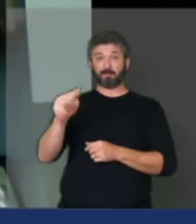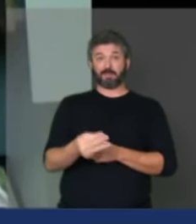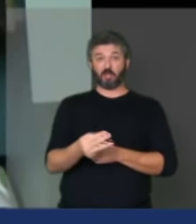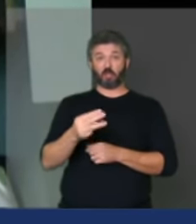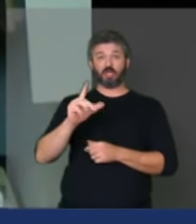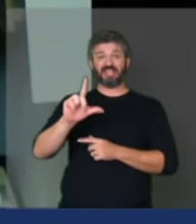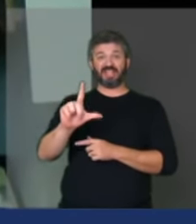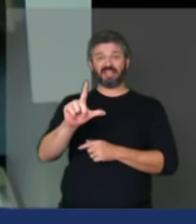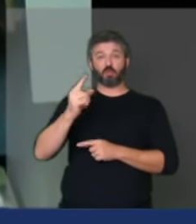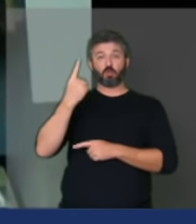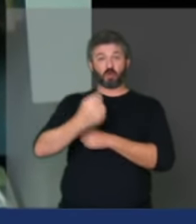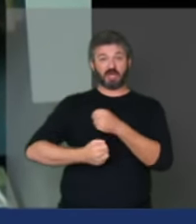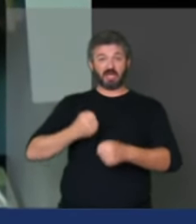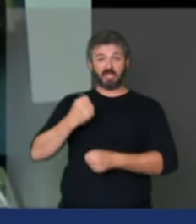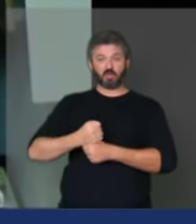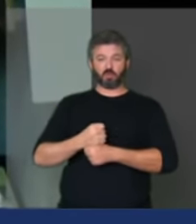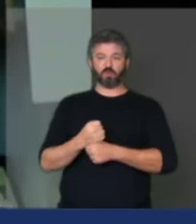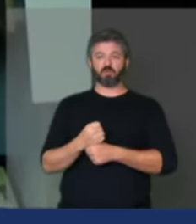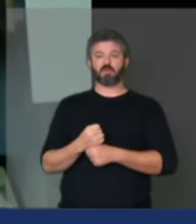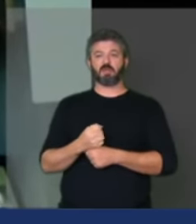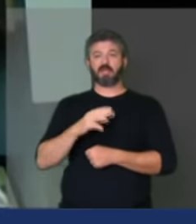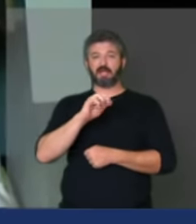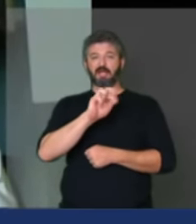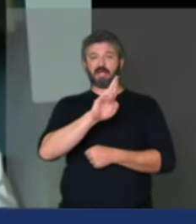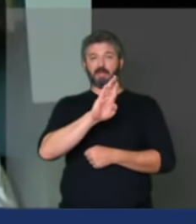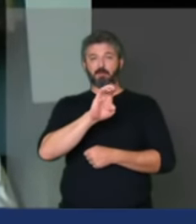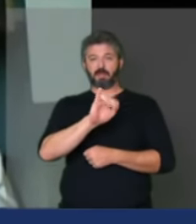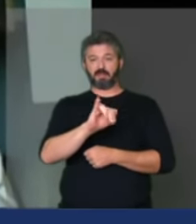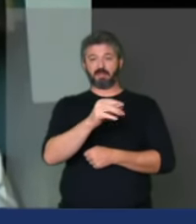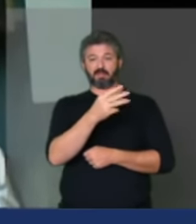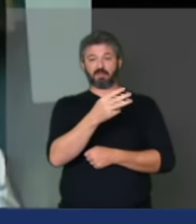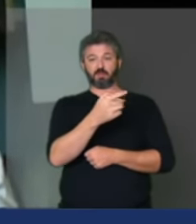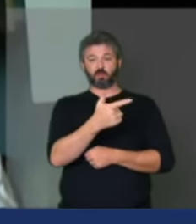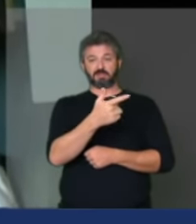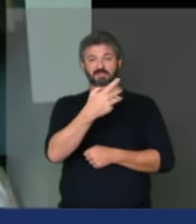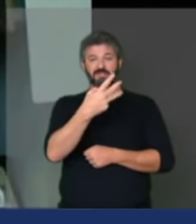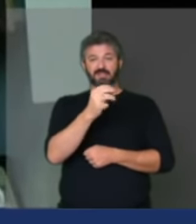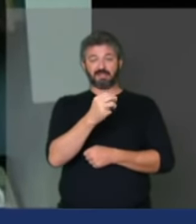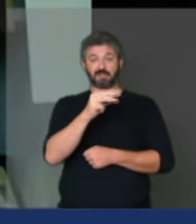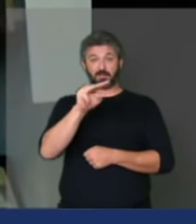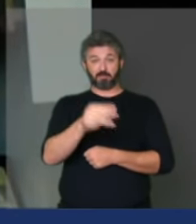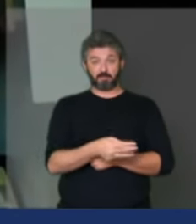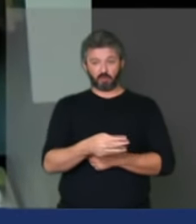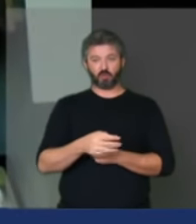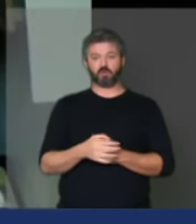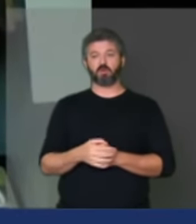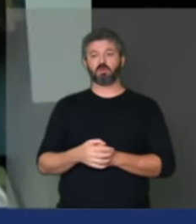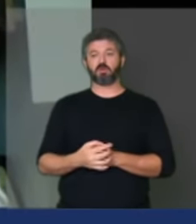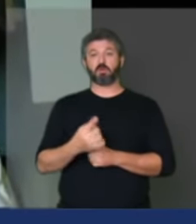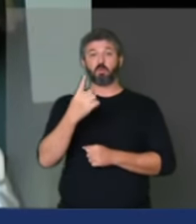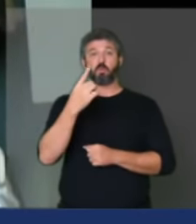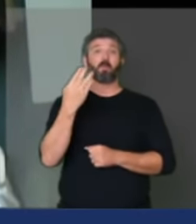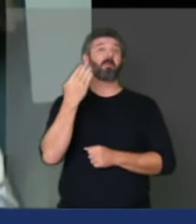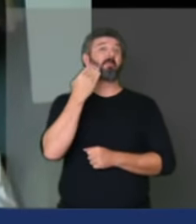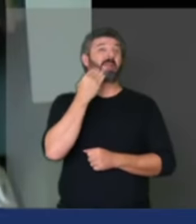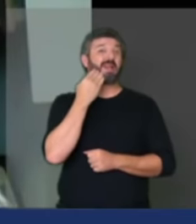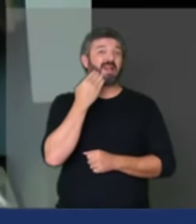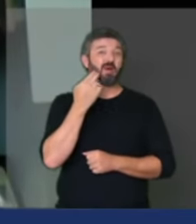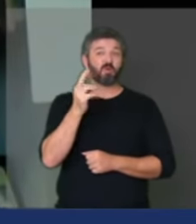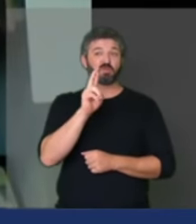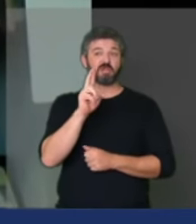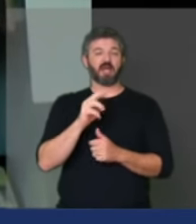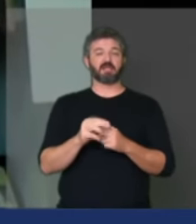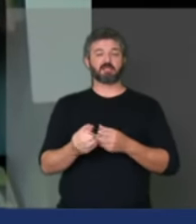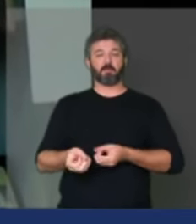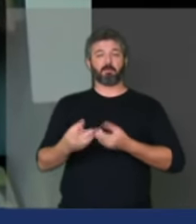litros ano Carambeí produziu 230 milhões de litros rendeu mais de 1 bilhão a cadeia